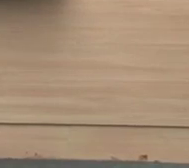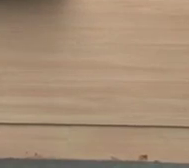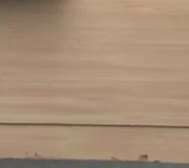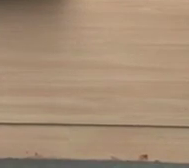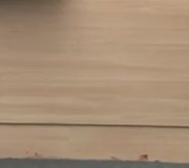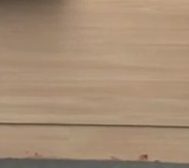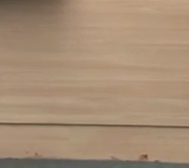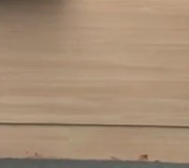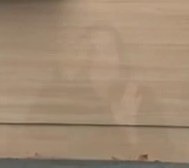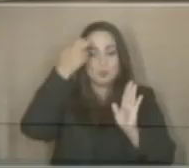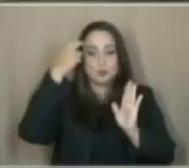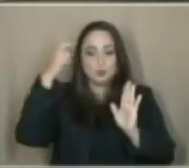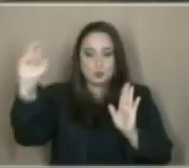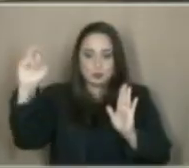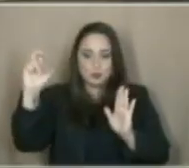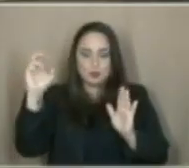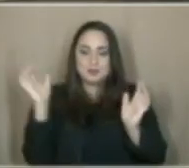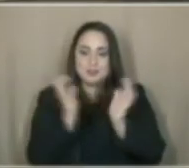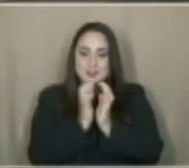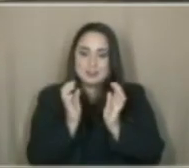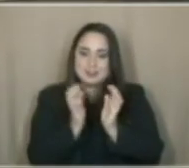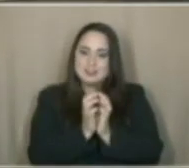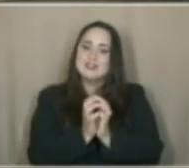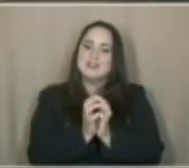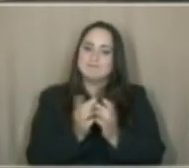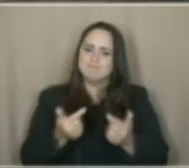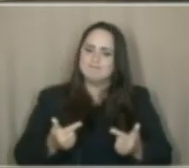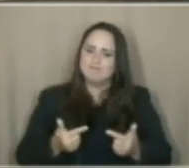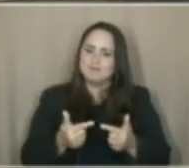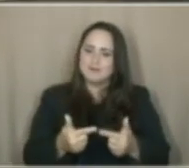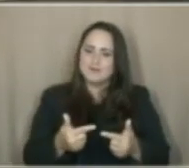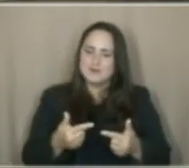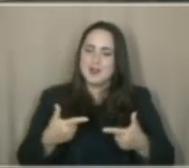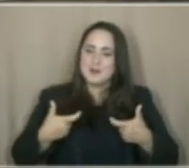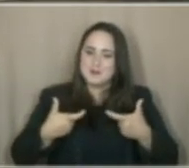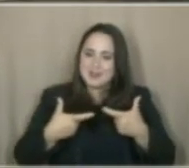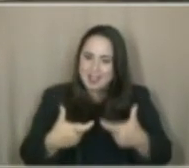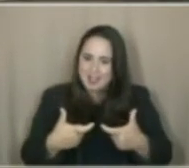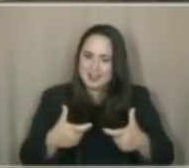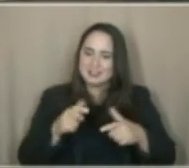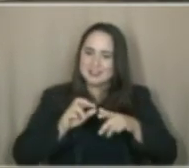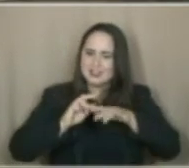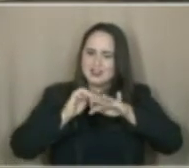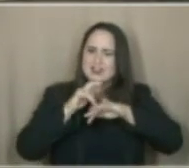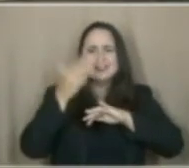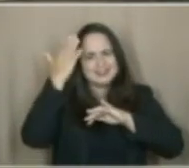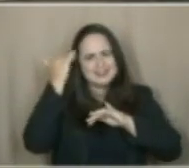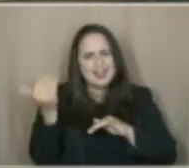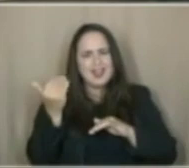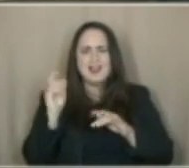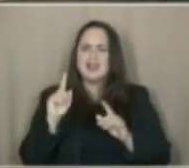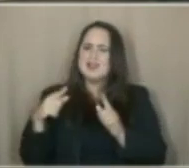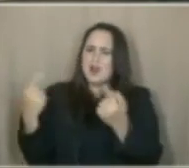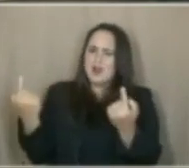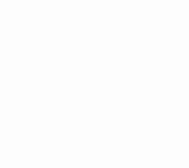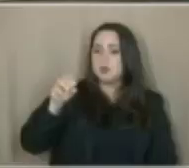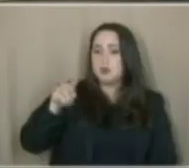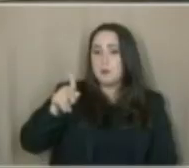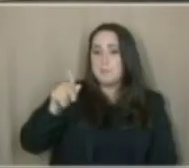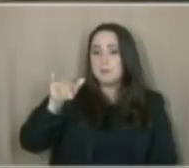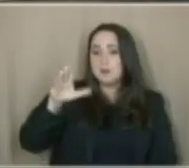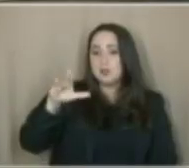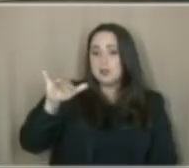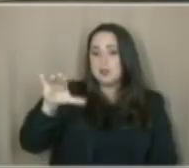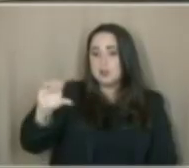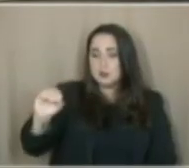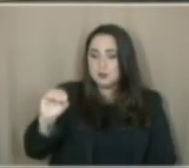vereadora Cida Pedrosa. Quem gosta de cultura, de poesia, sabe que eles se reúnem aqui na Rua do Hospício, onde